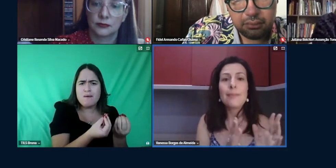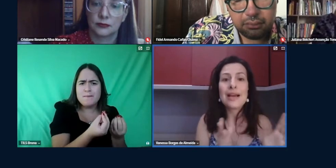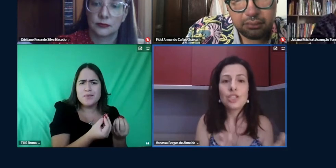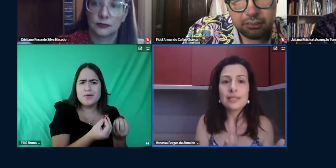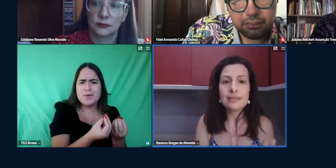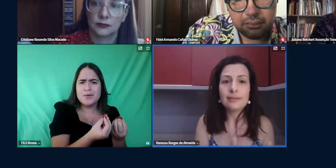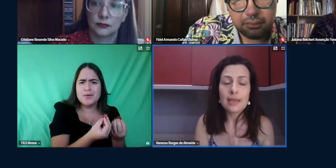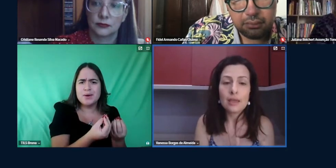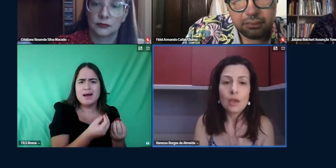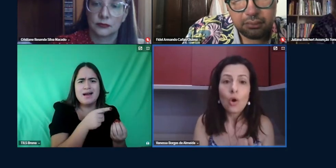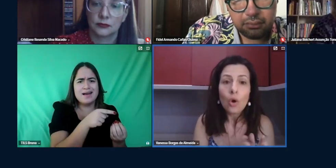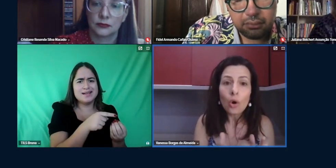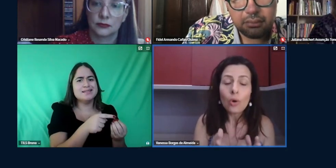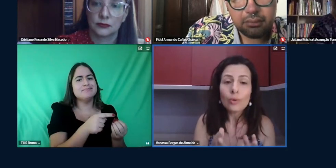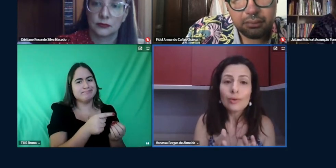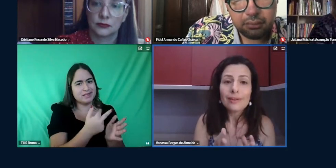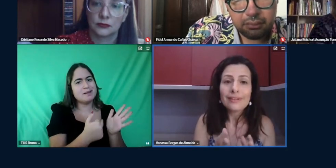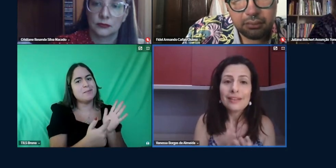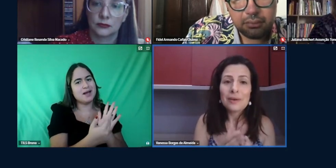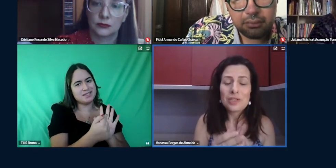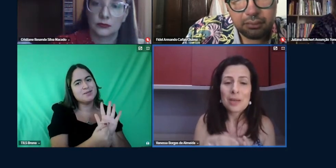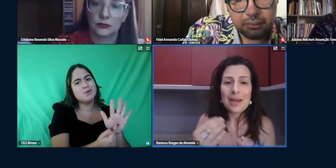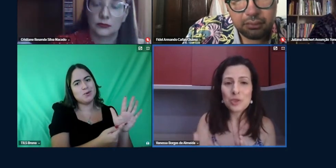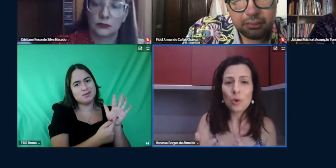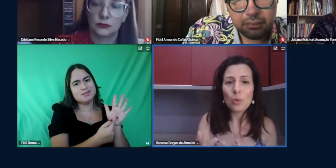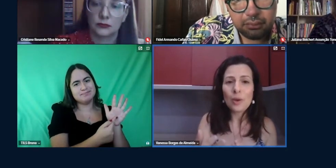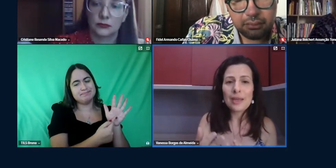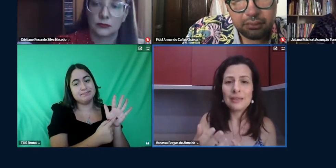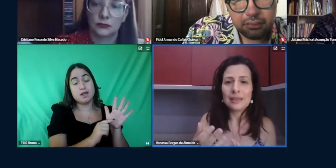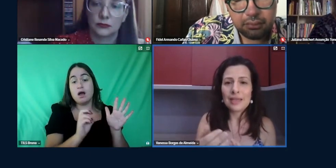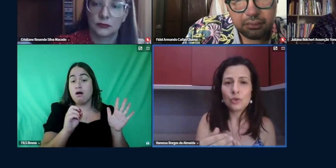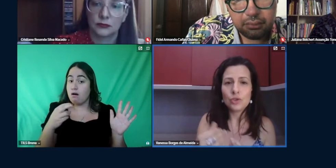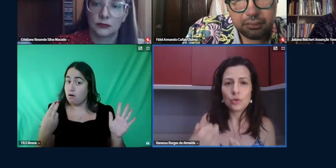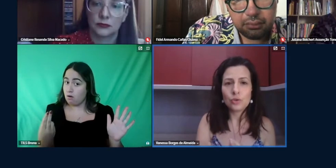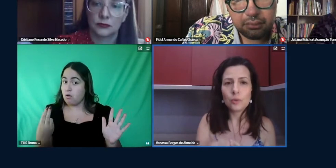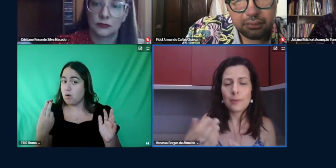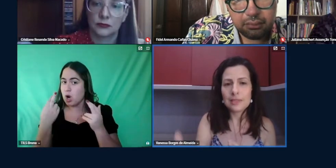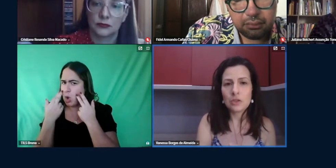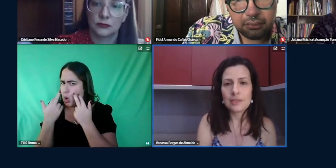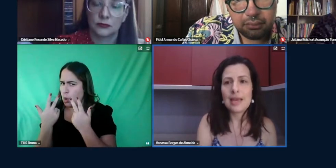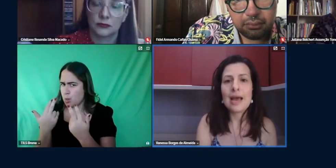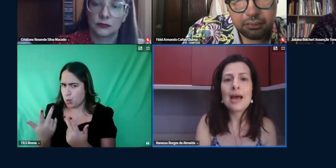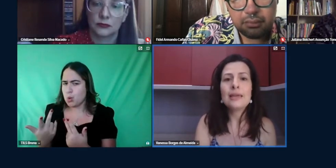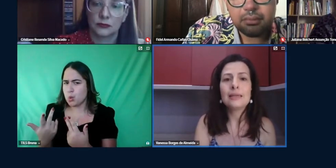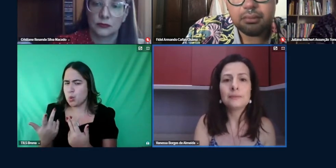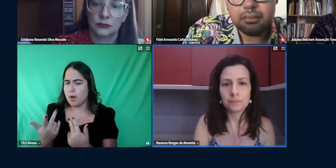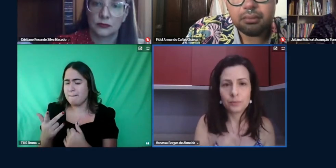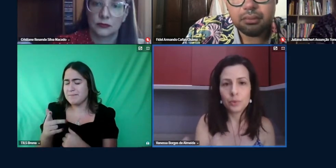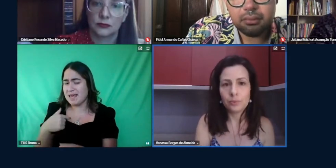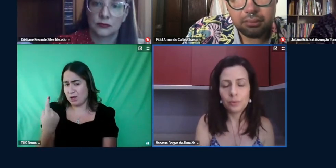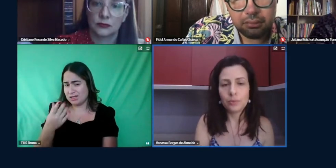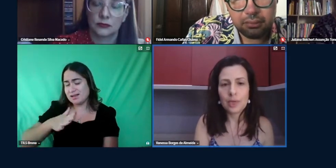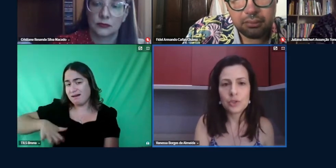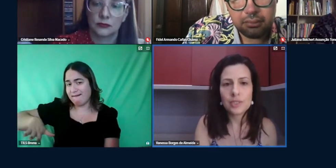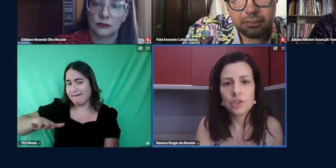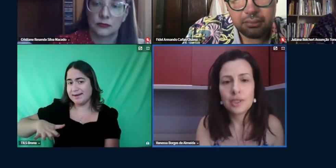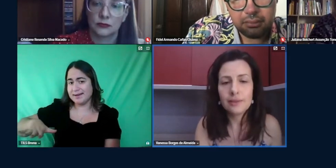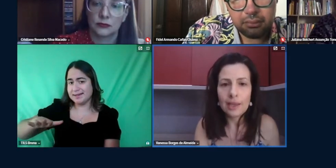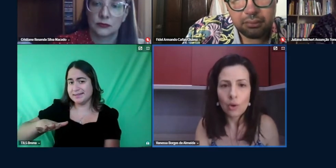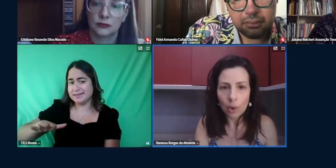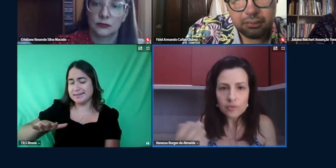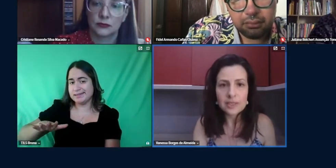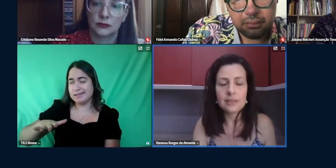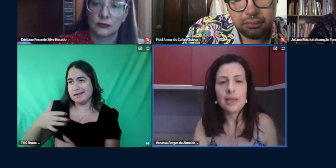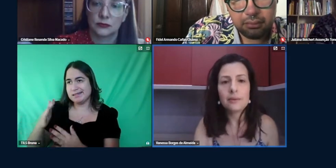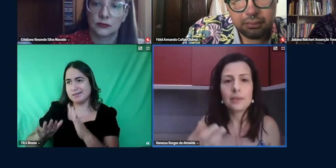imagem que se tem ou que eu acho que é mais comum ainda daí nos estudos pelo menos na nossa área por razões